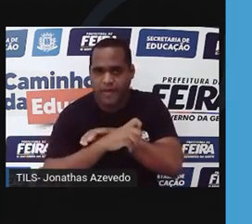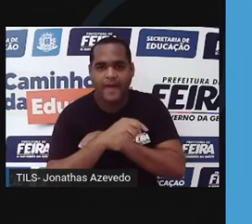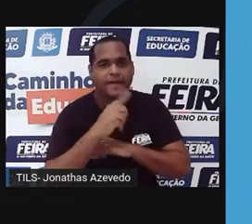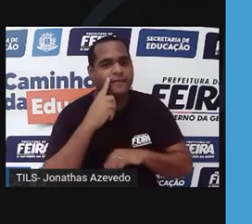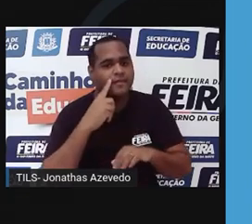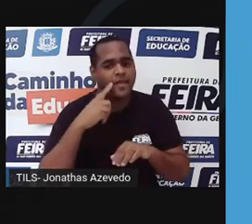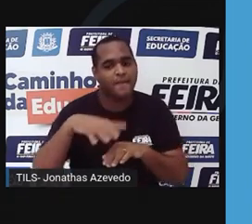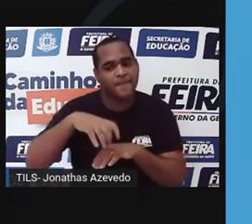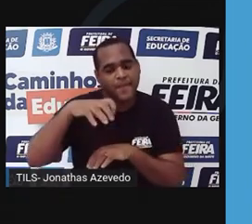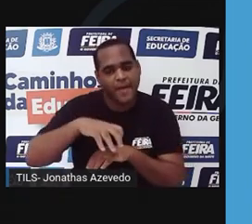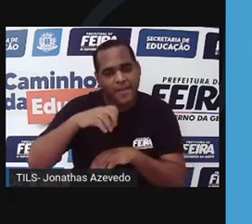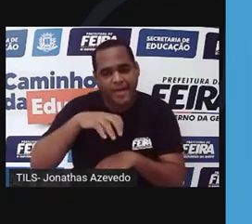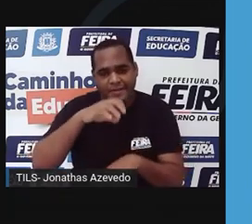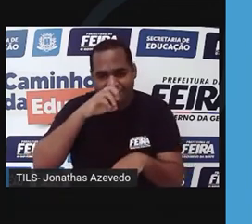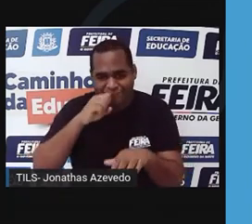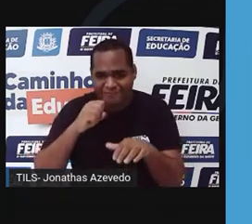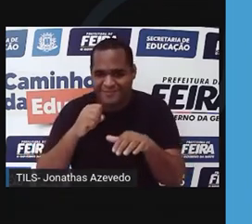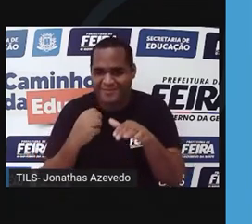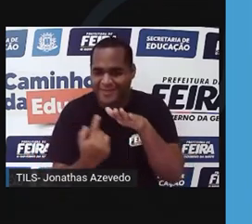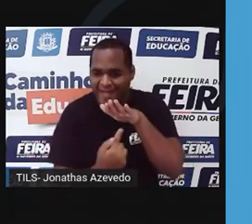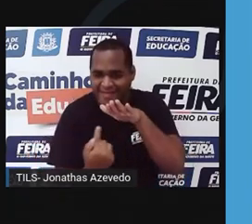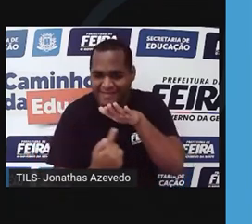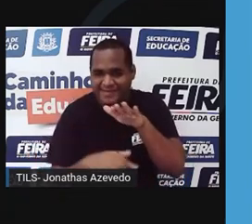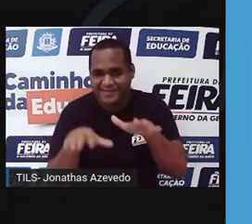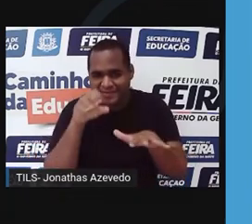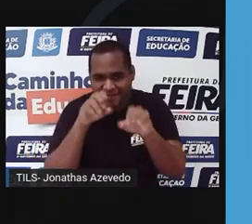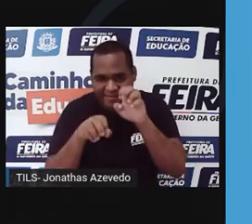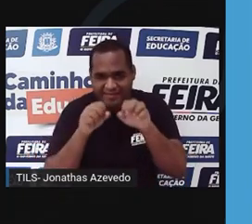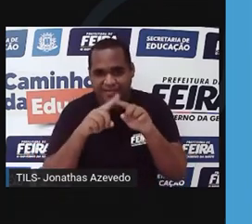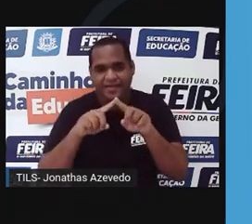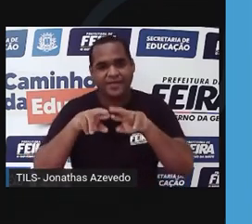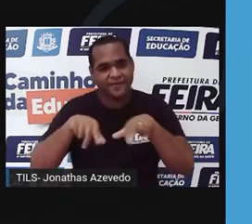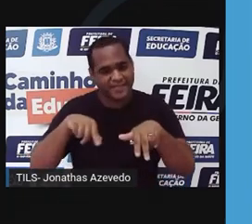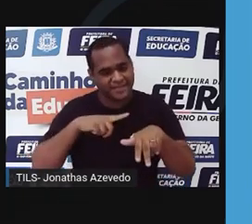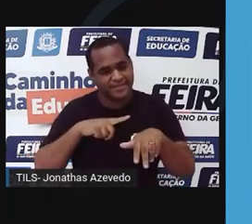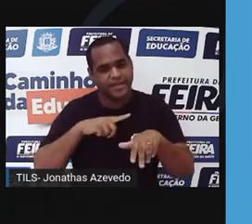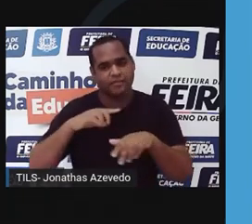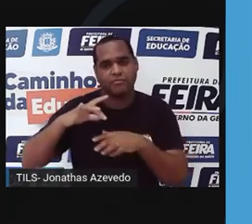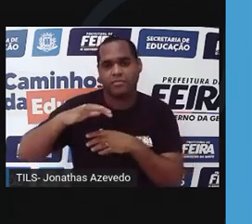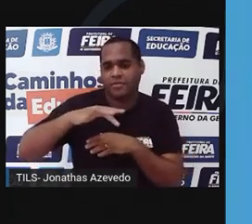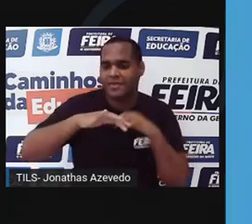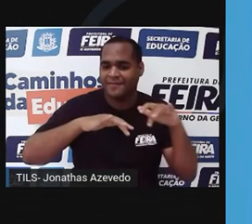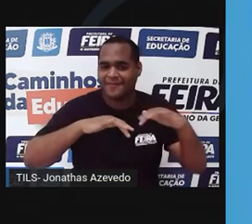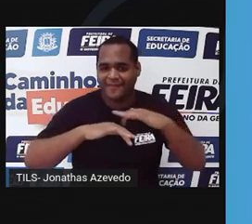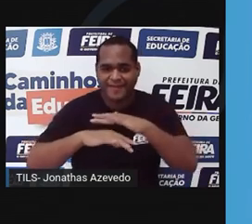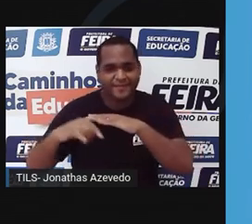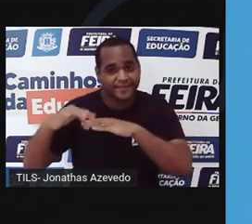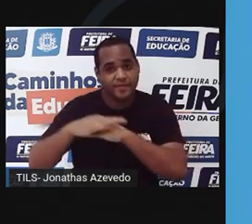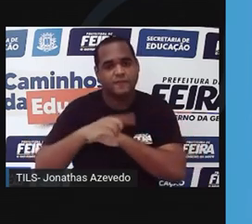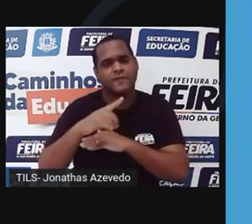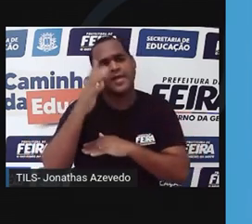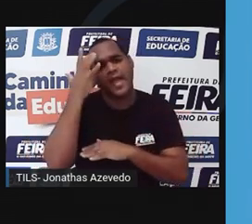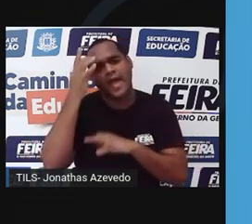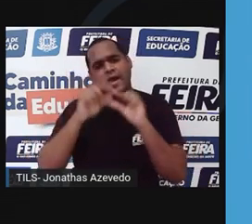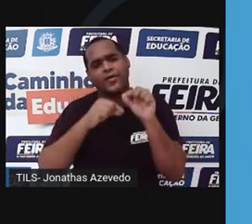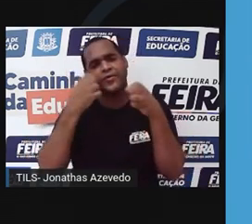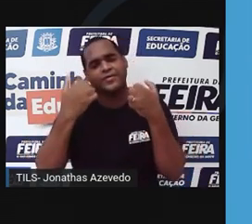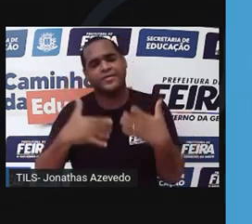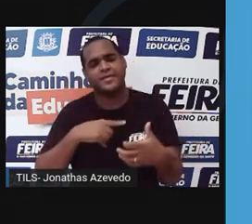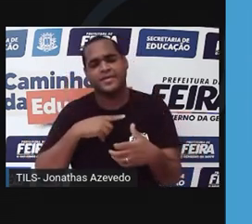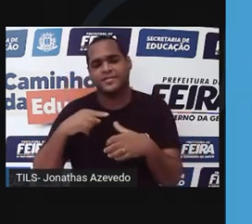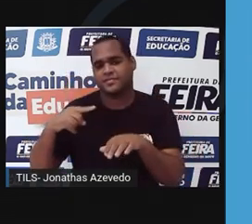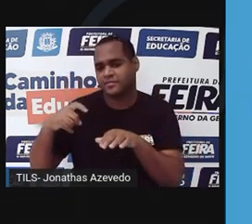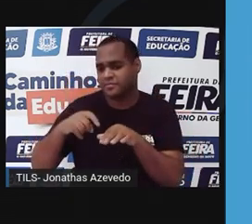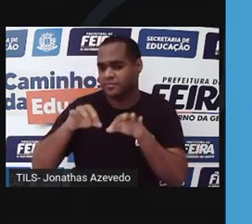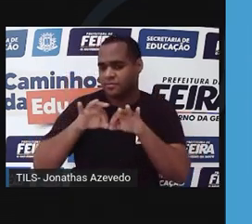oxigenam a terra e transportam nutrientes e minerais por onde passam. Quanto vocês acham que mede a minhoca